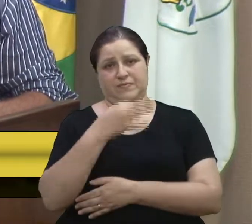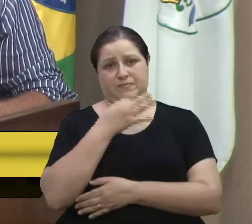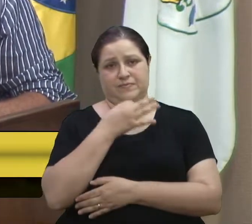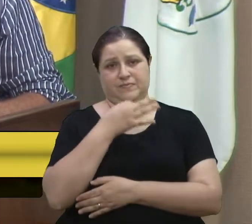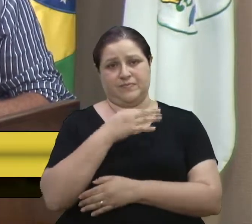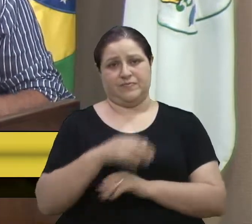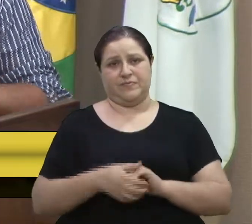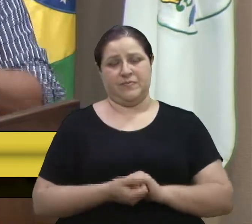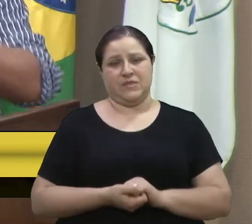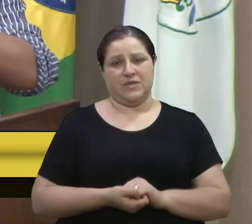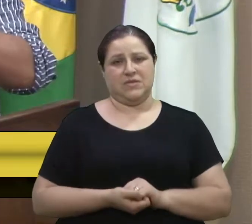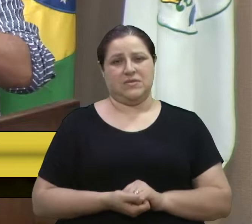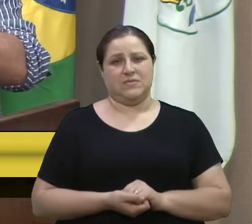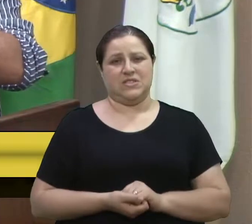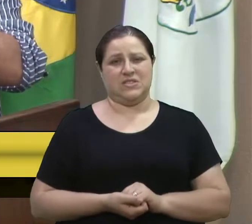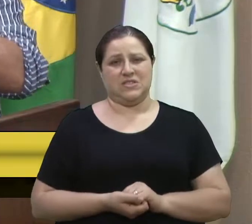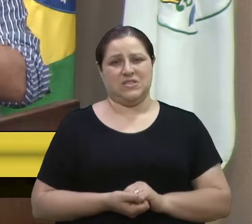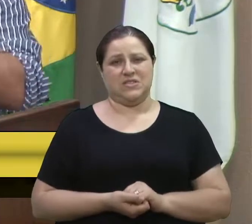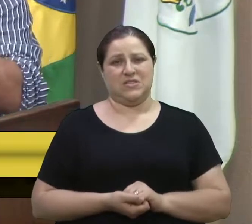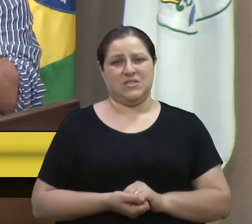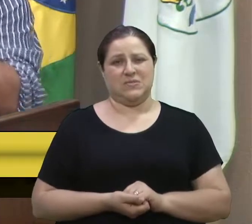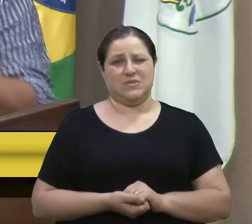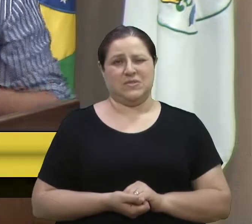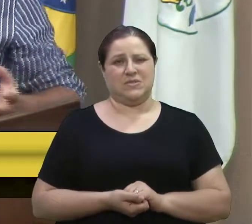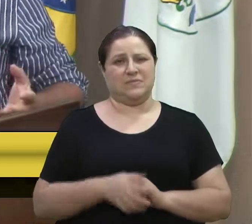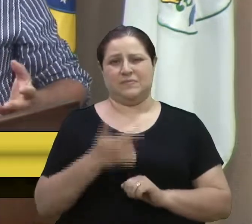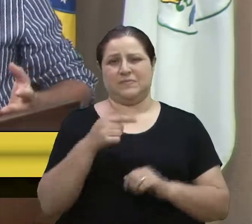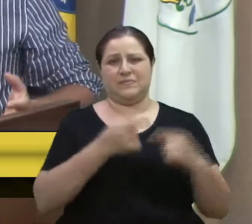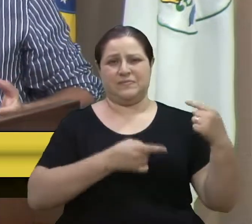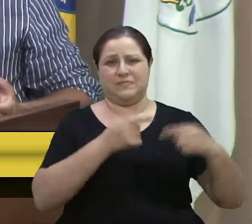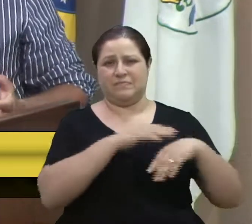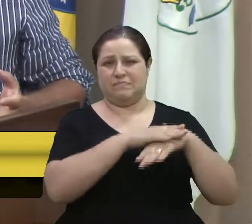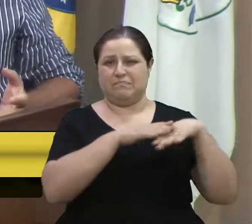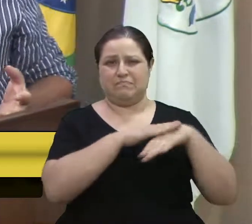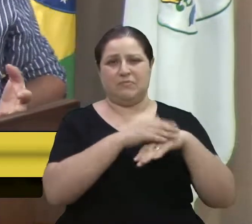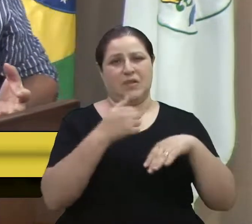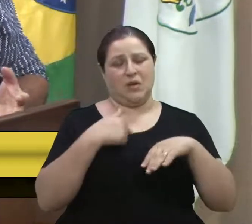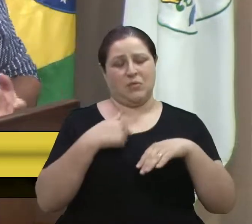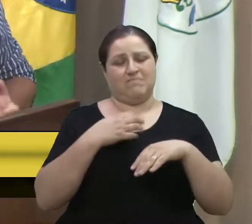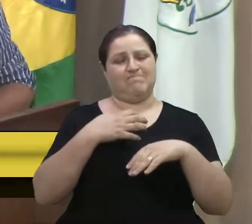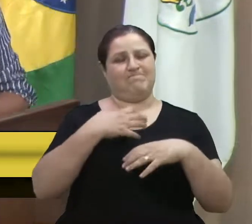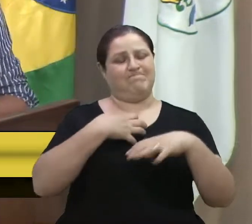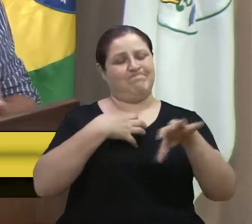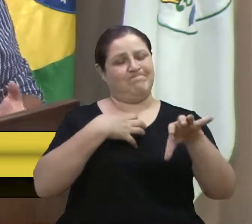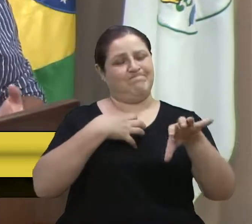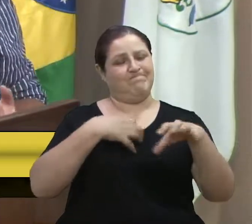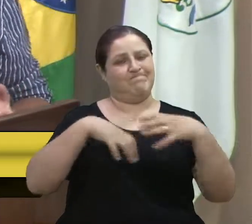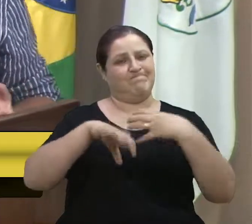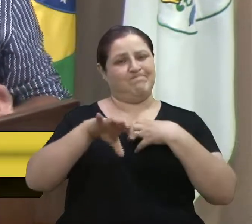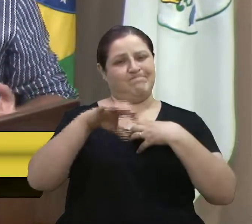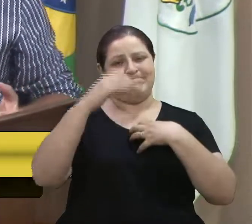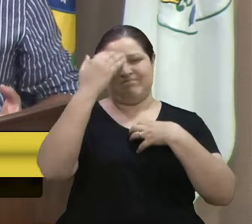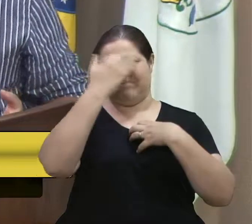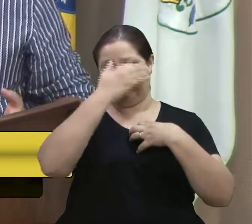Não teve diálogo. E eu até me coloco no lugar do prefeito numa situação dessa. Vai fazer o quê?